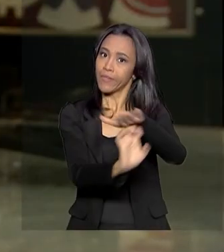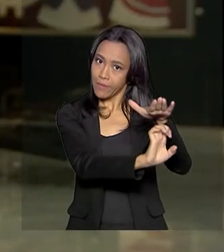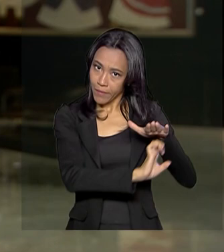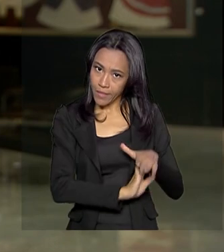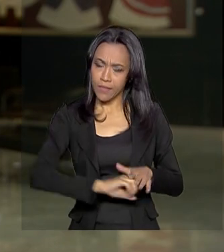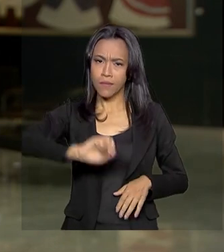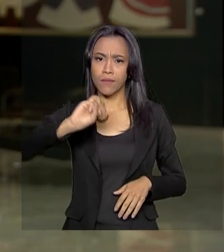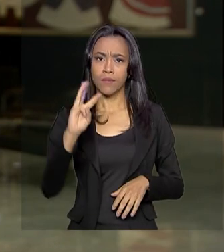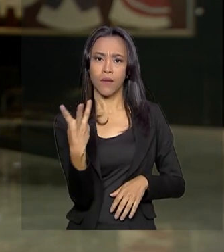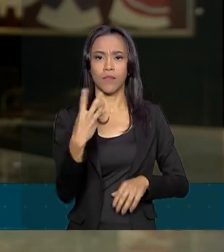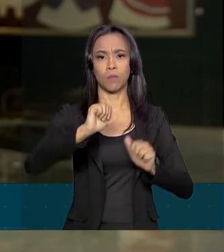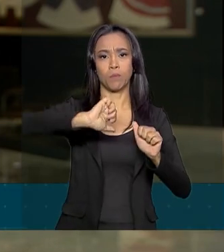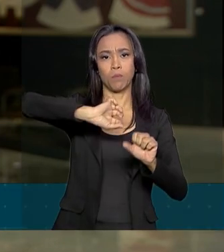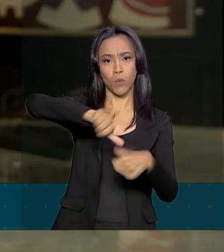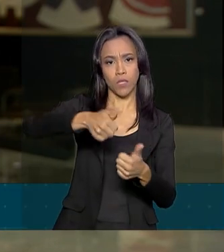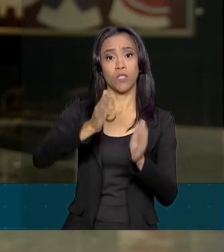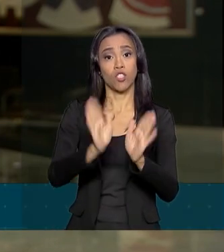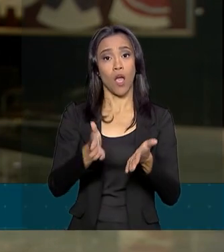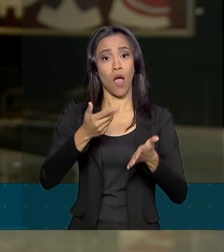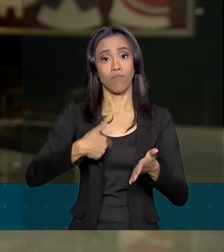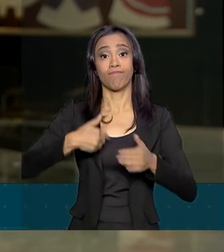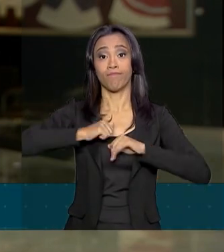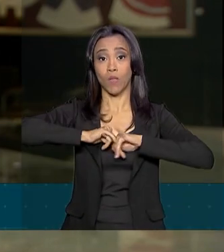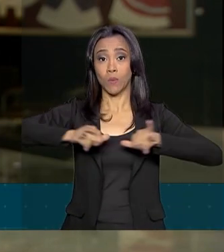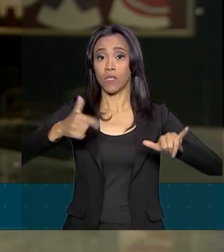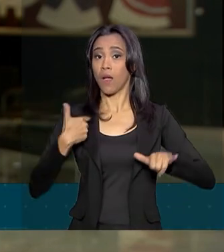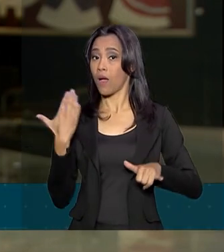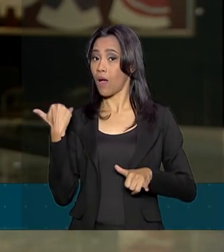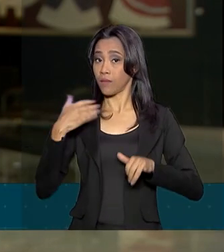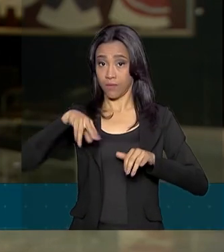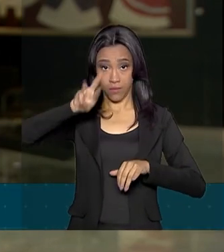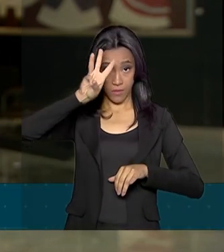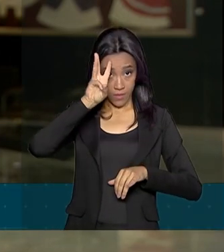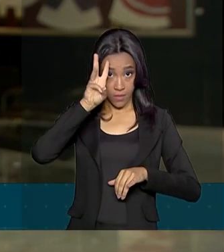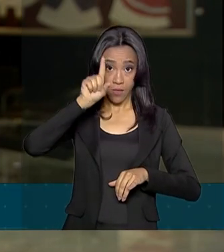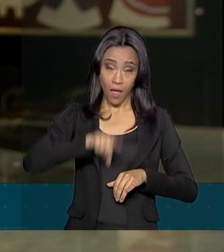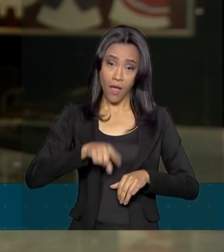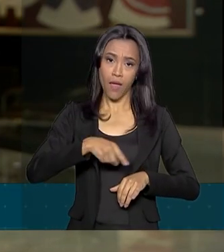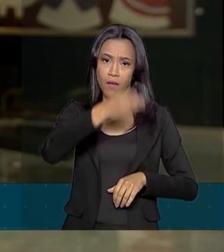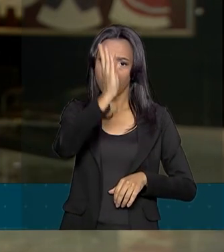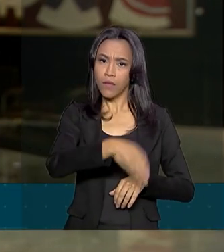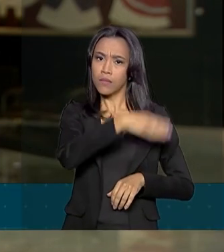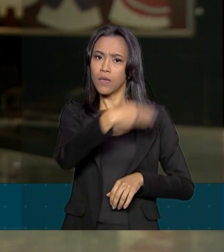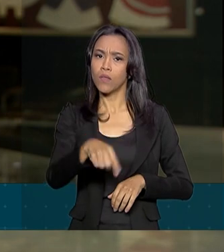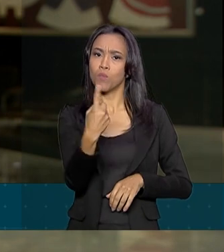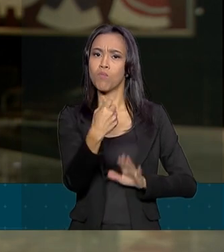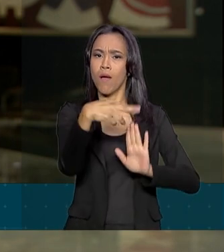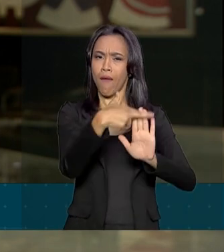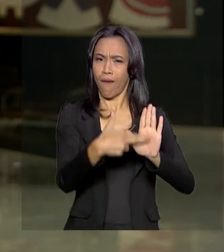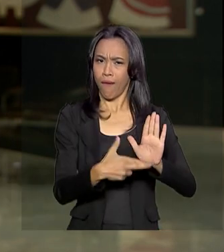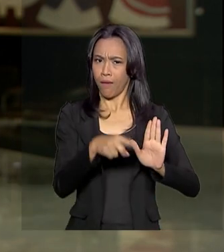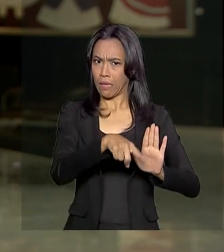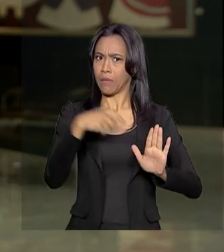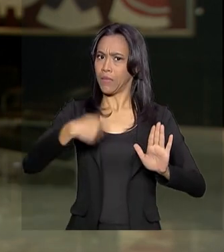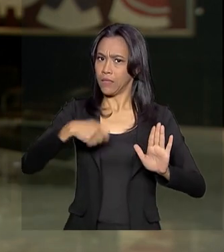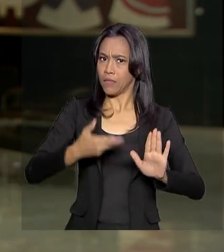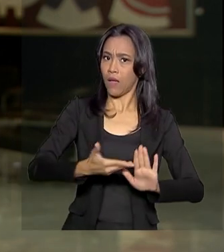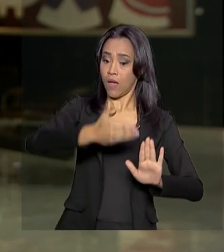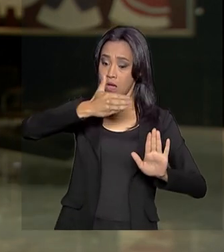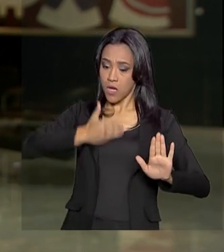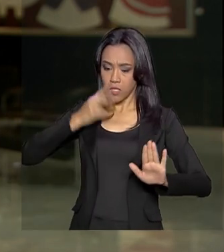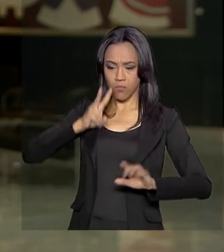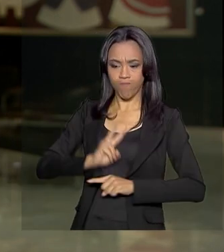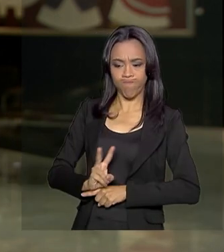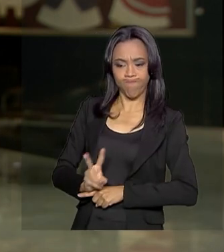mudanças foram anunciadas já nesta terça-feira. Uma delas é a revogação de uma regra que exigiu uma inspeção prévia de